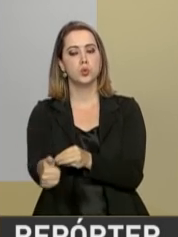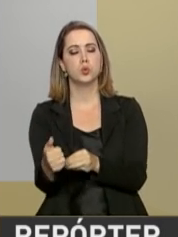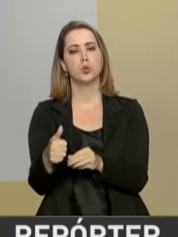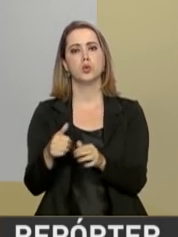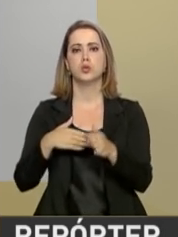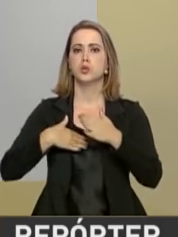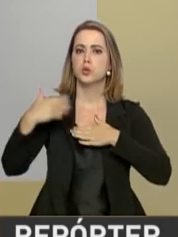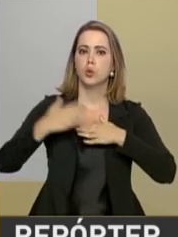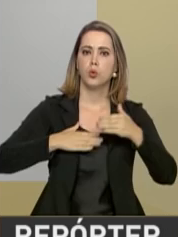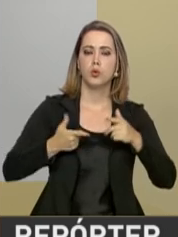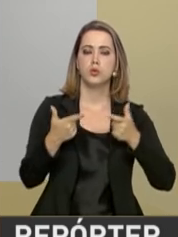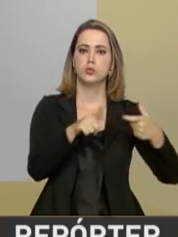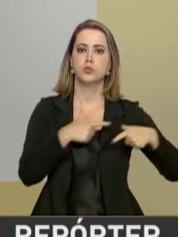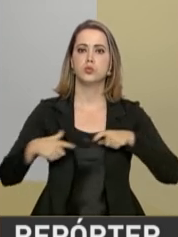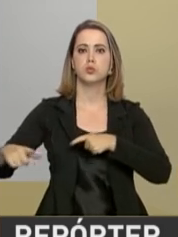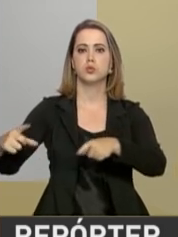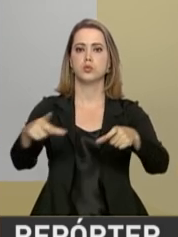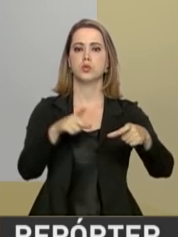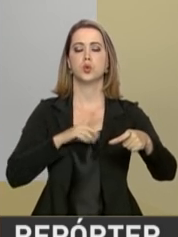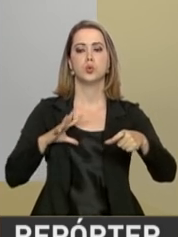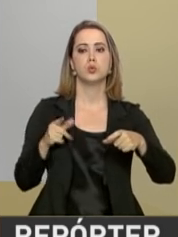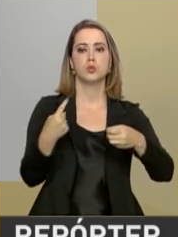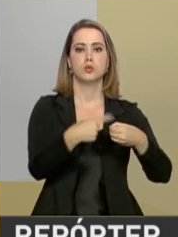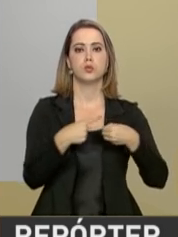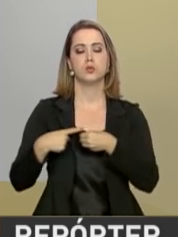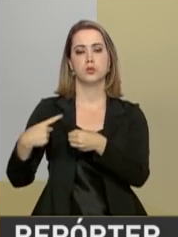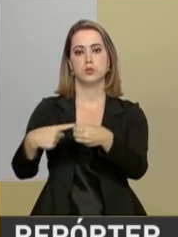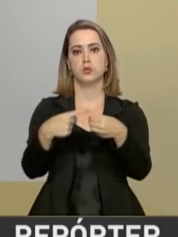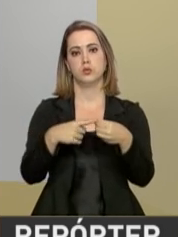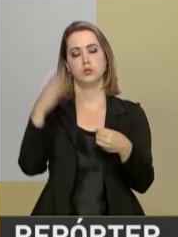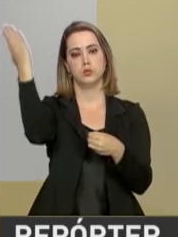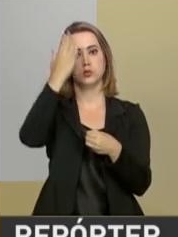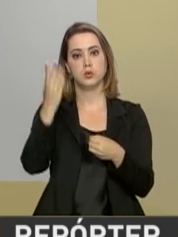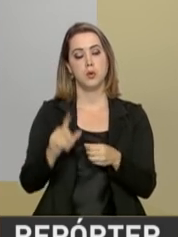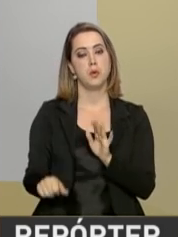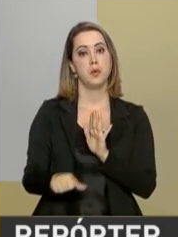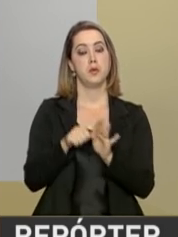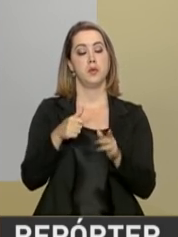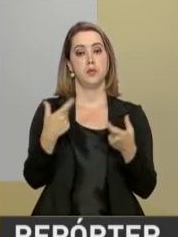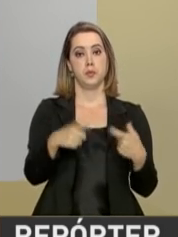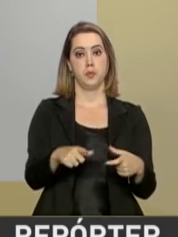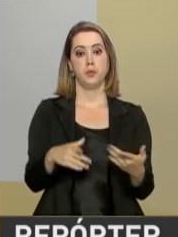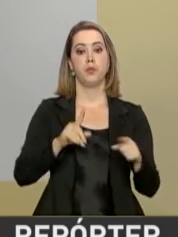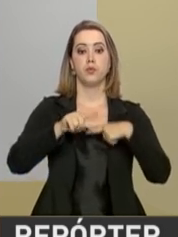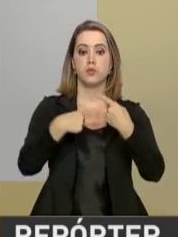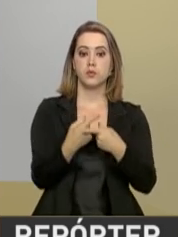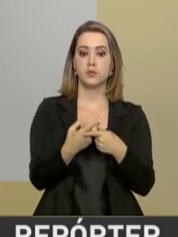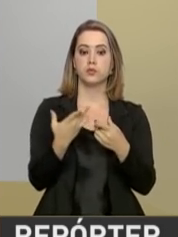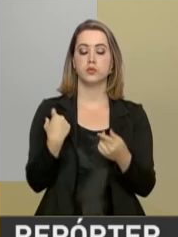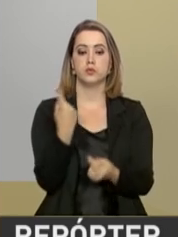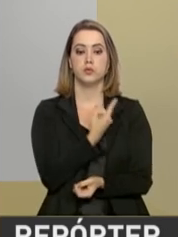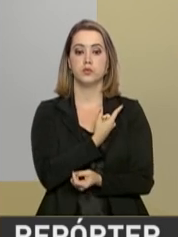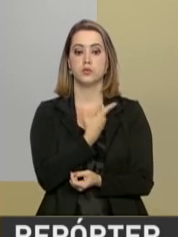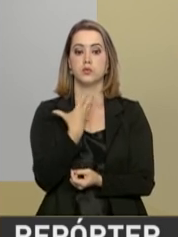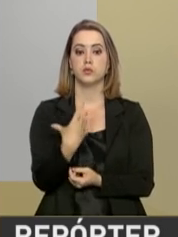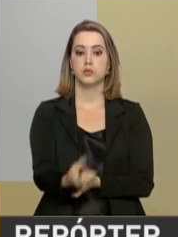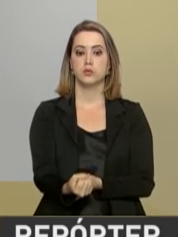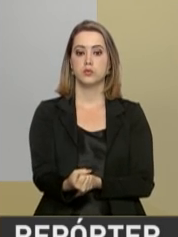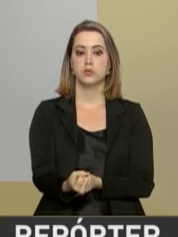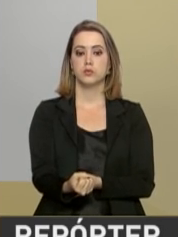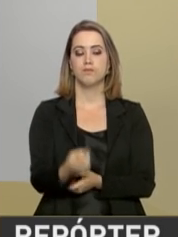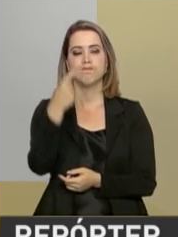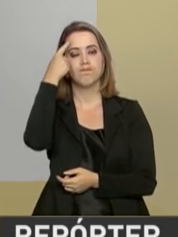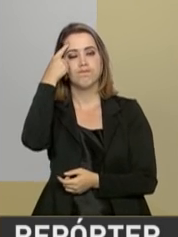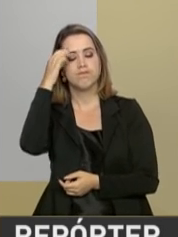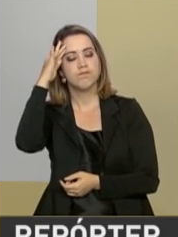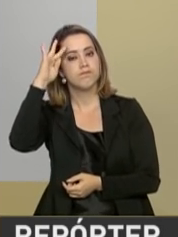propriedade em todas as cidades brasileiras. se Deus quiser, nós vamos conseguir isso, em primeiro lugar. E conseguindo isto, naturalmente, nós vamos imaginar